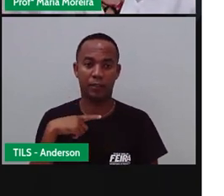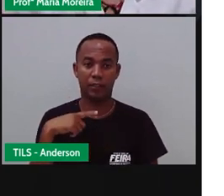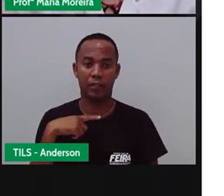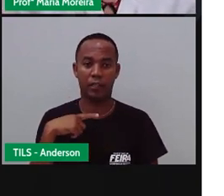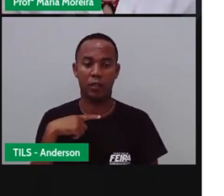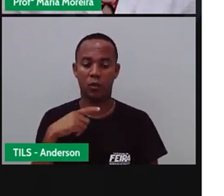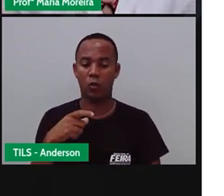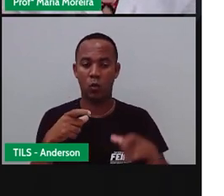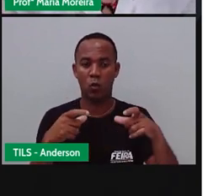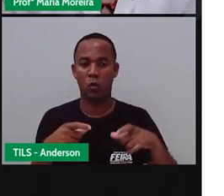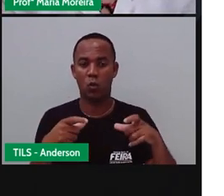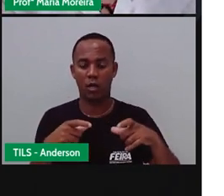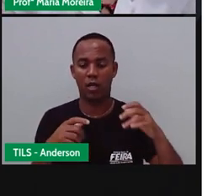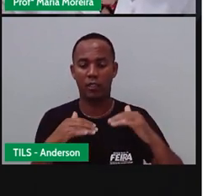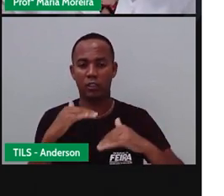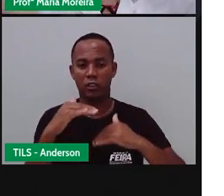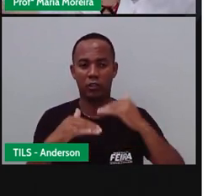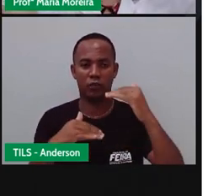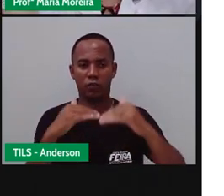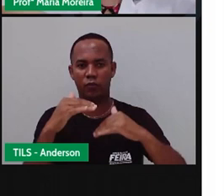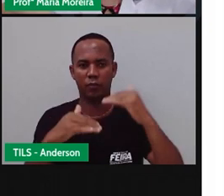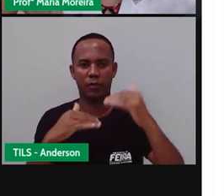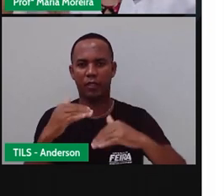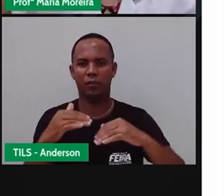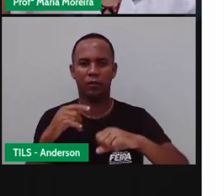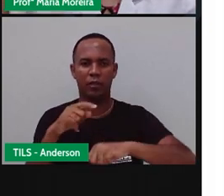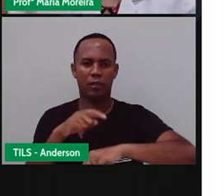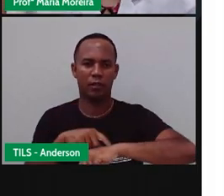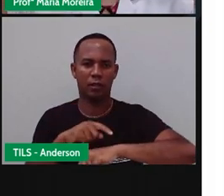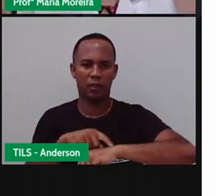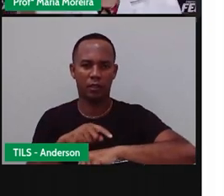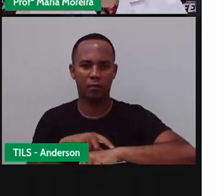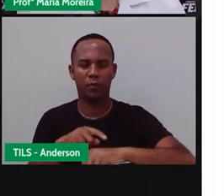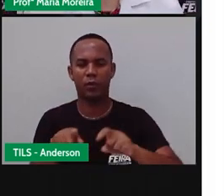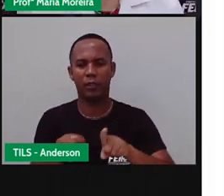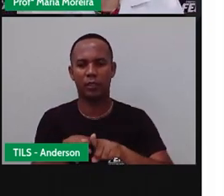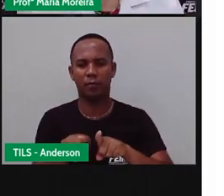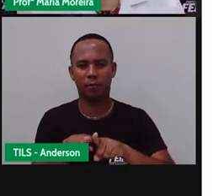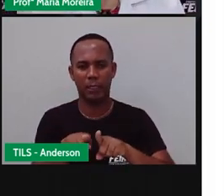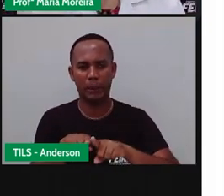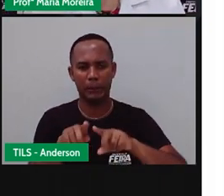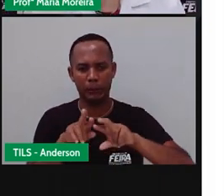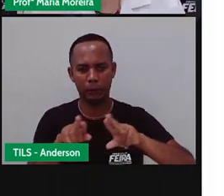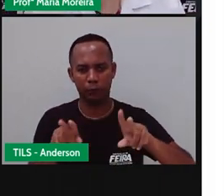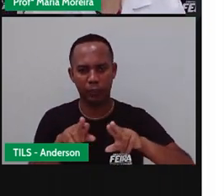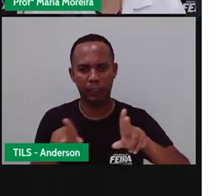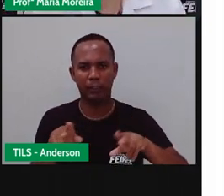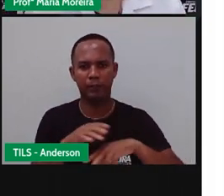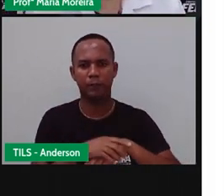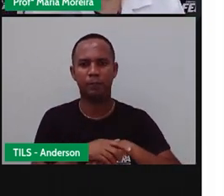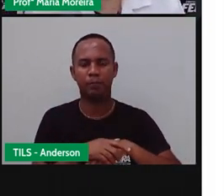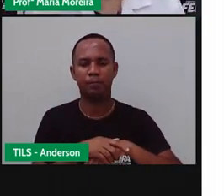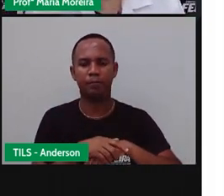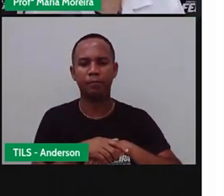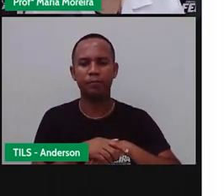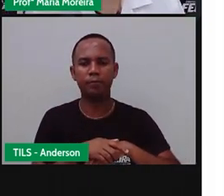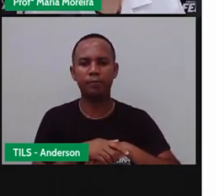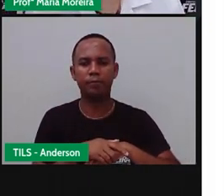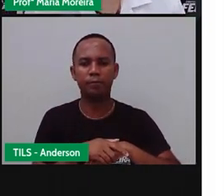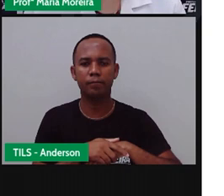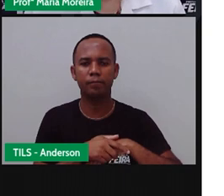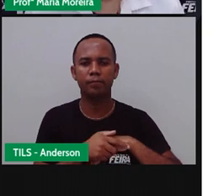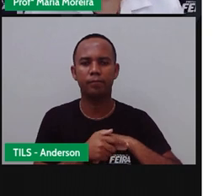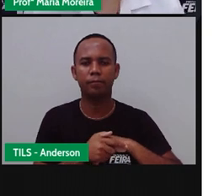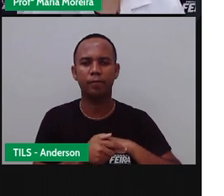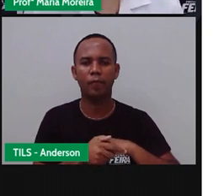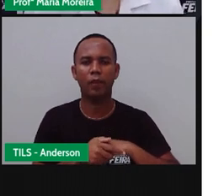desenvolvimento. Então, quanto mais o tempo passa, mais feira vai ficando o quê? Diferente. Então, nesse período de quarentena aí, que vocês